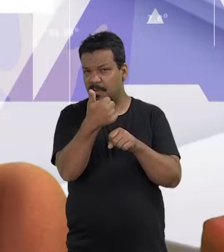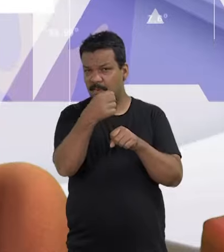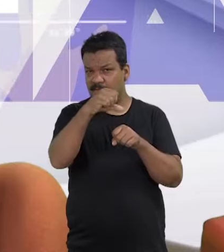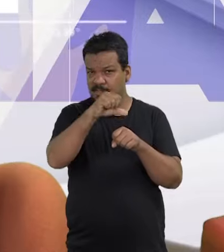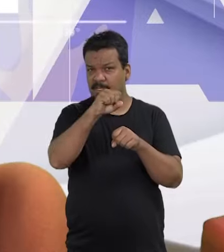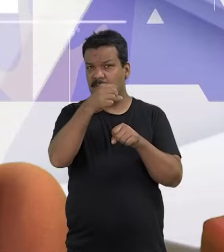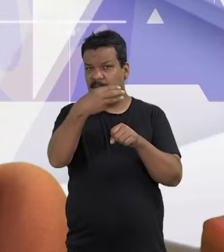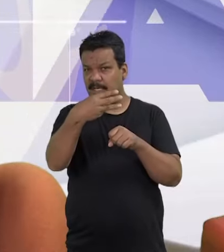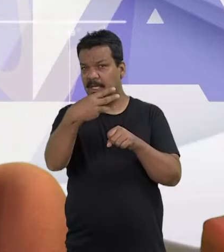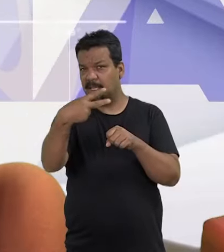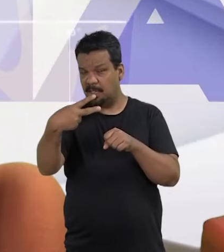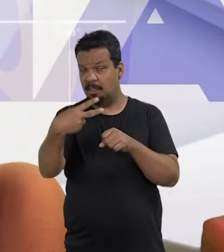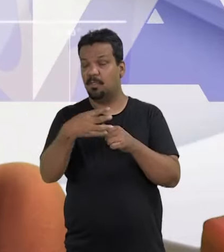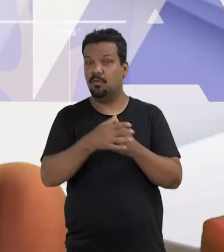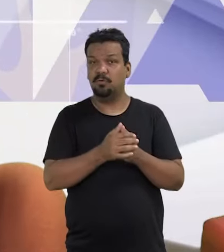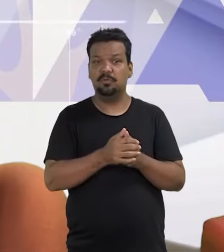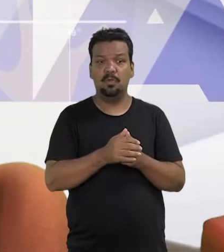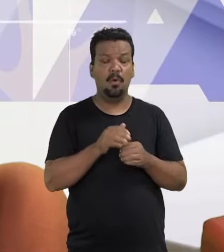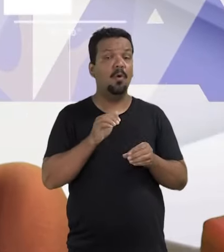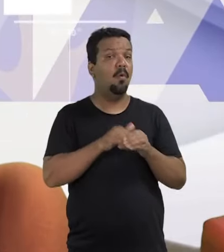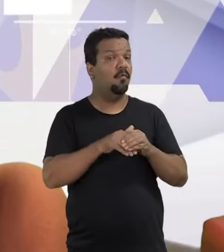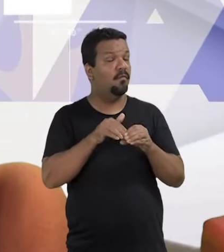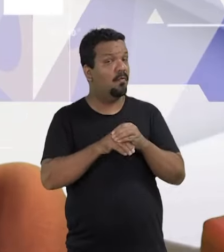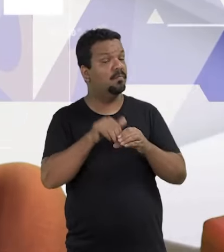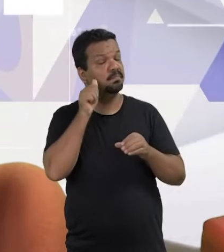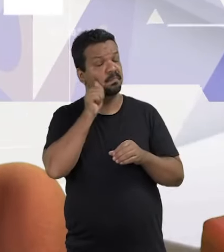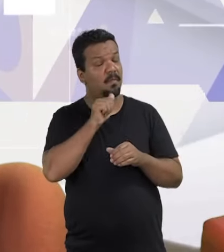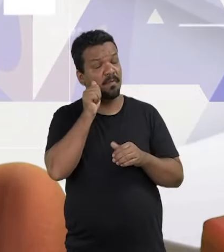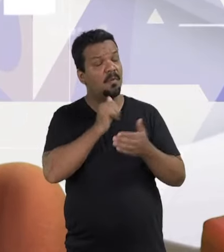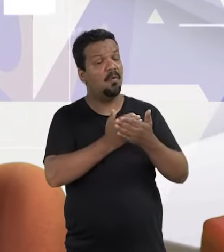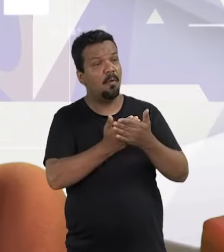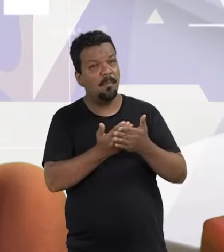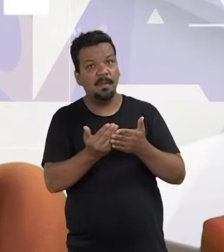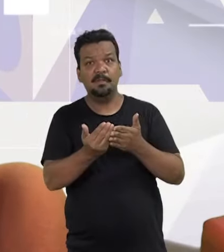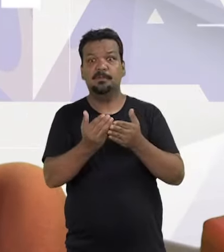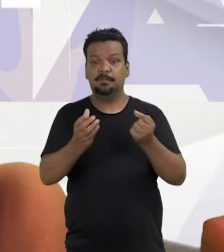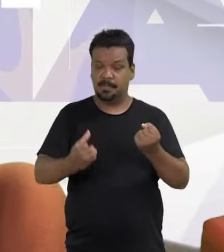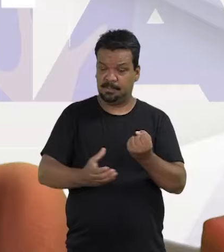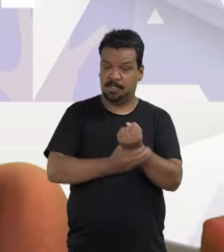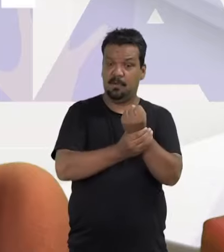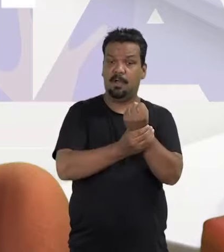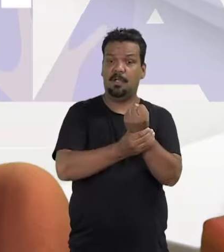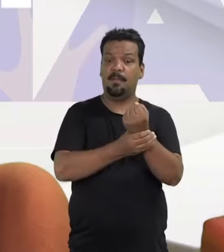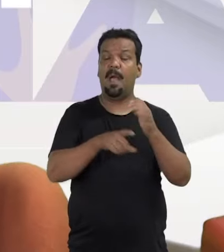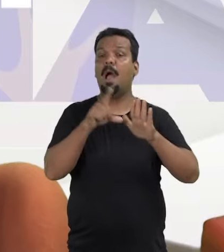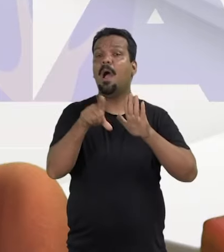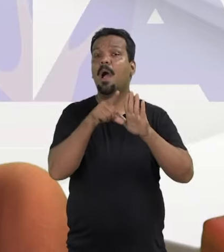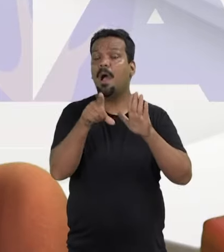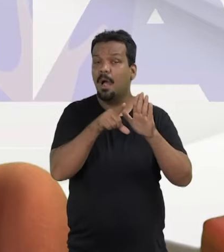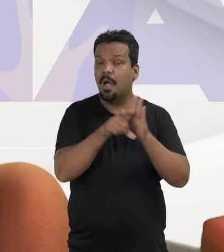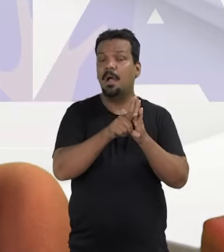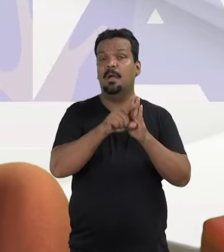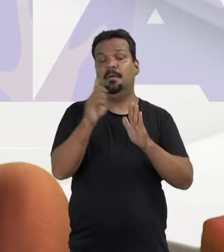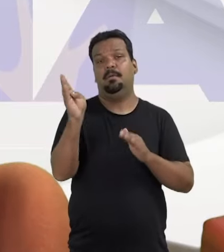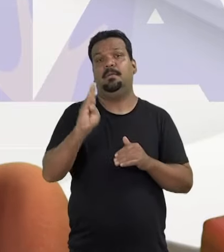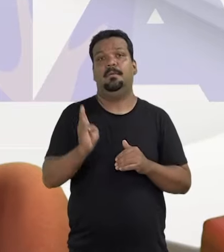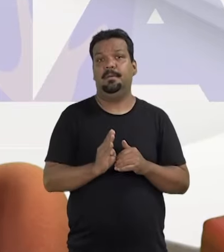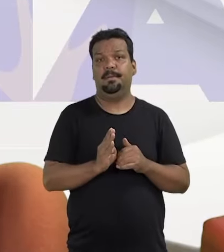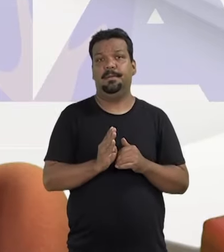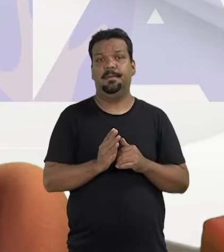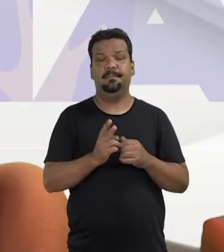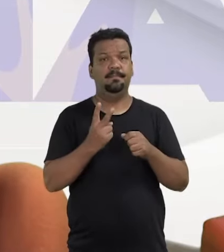em 24 de fevereiro de 1932, o voto feminino passou a ser assegurado pela